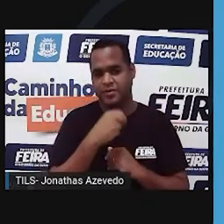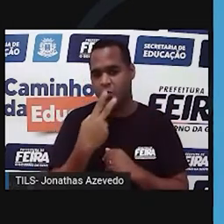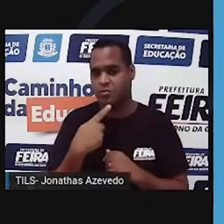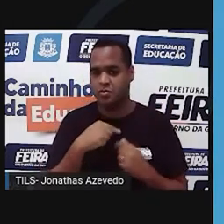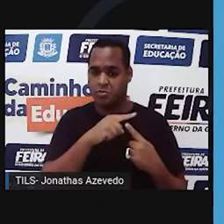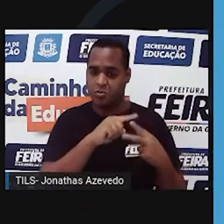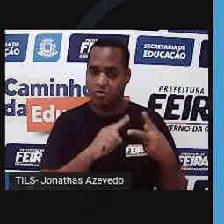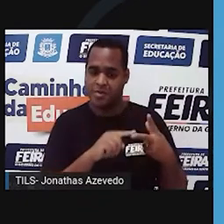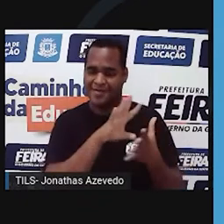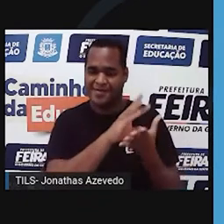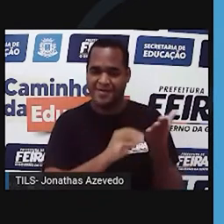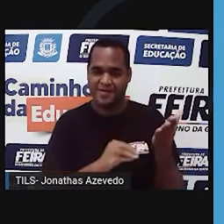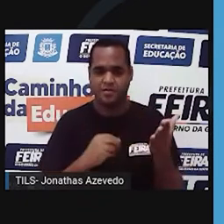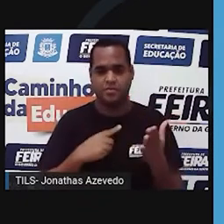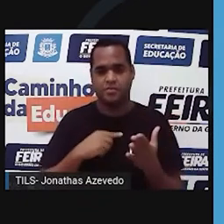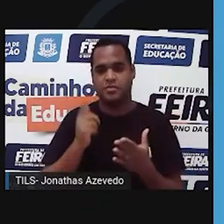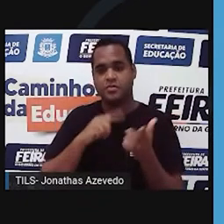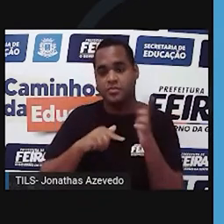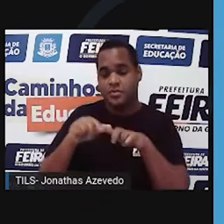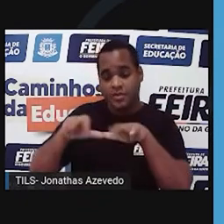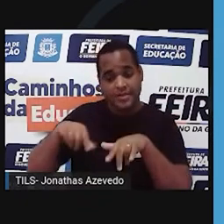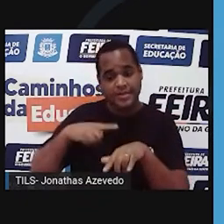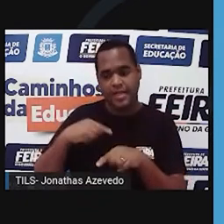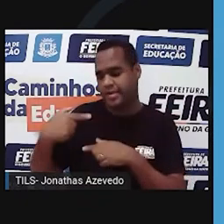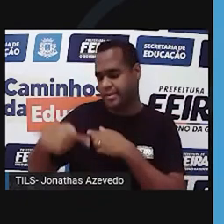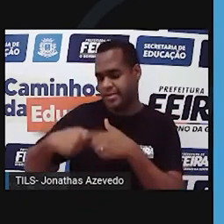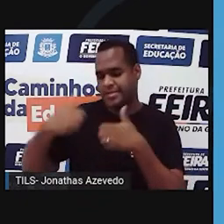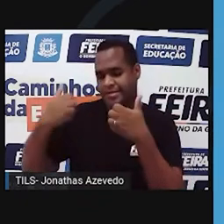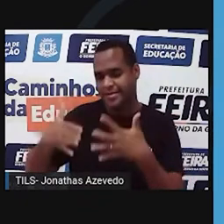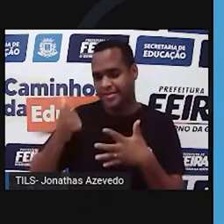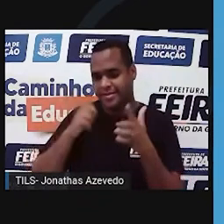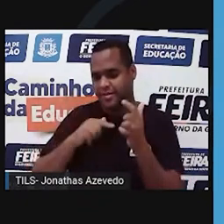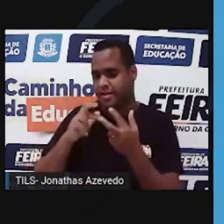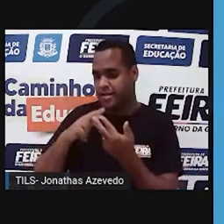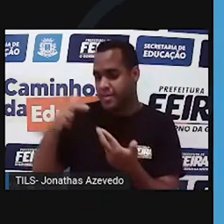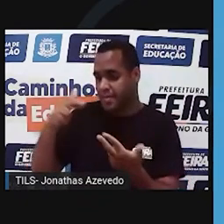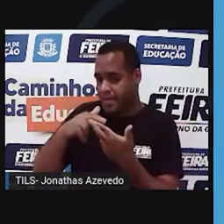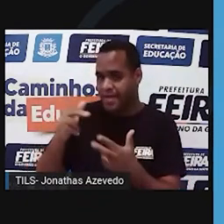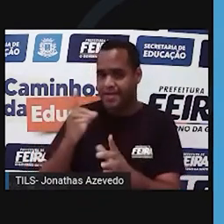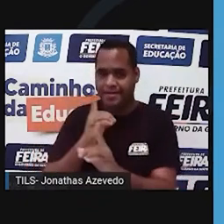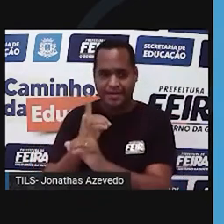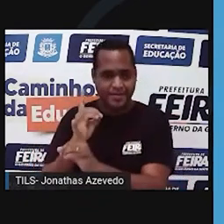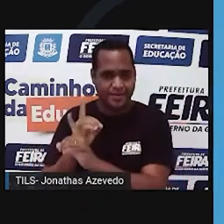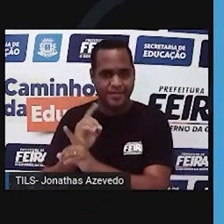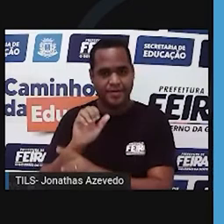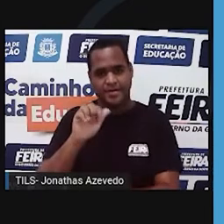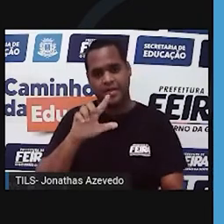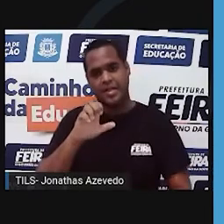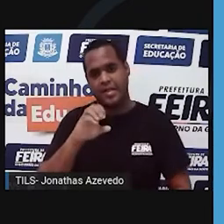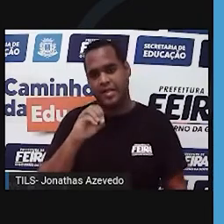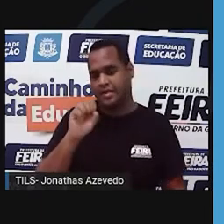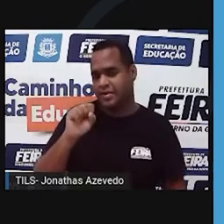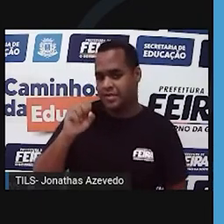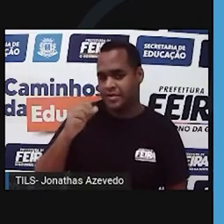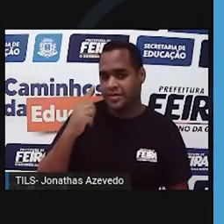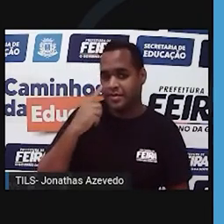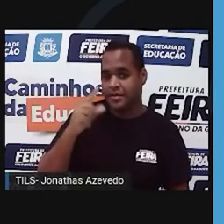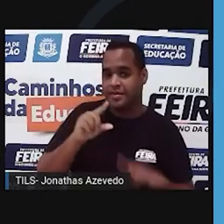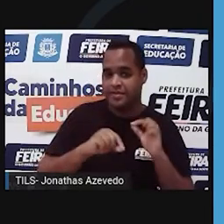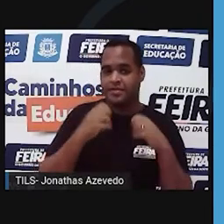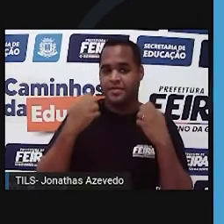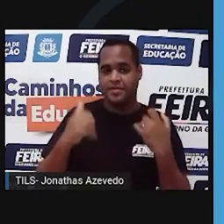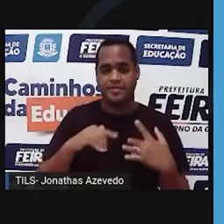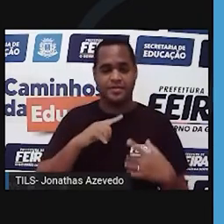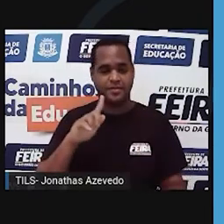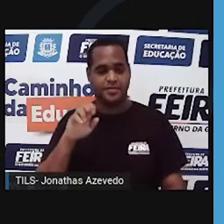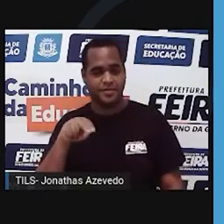Sempre que a gente tem genes que têm informação para a mesma característica, eles são chamados de alelos. Por exemplo, vamos supor que eu tenha um gene que